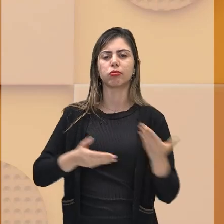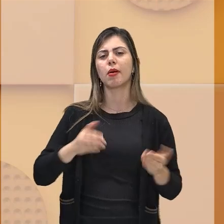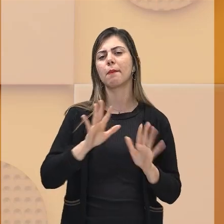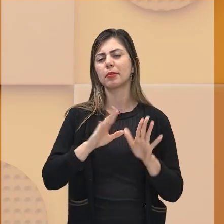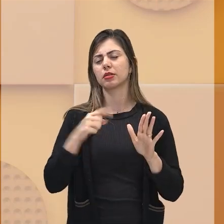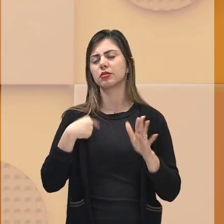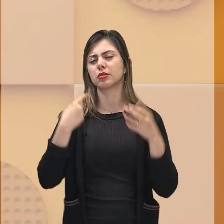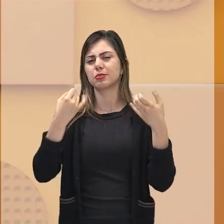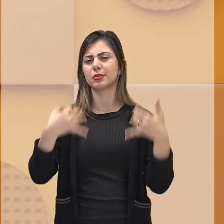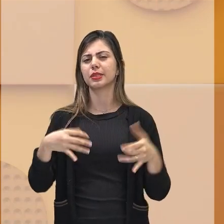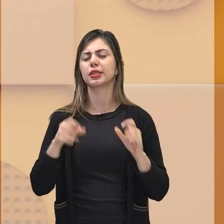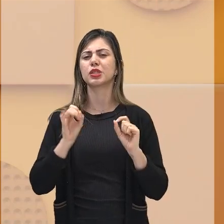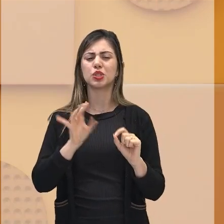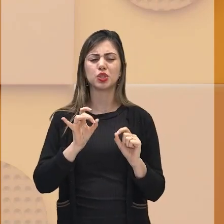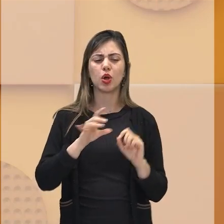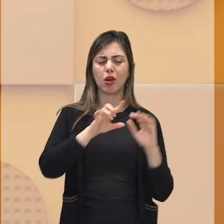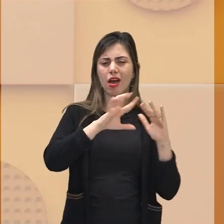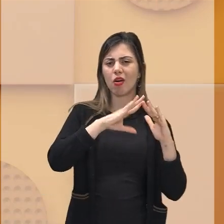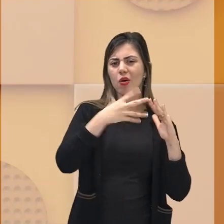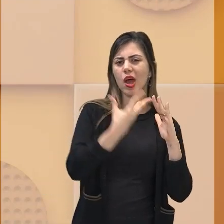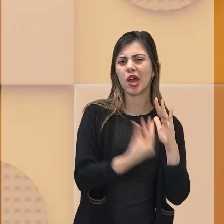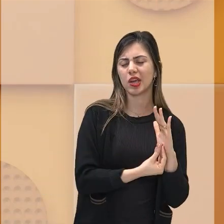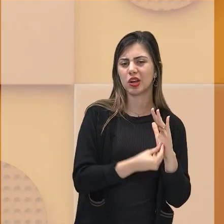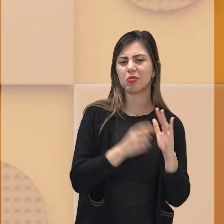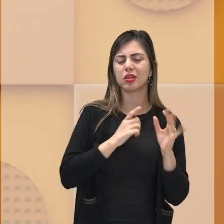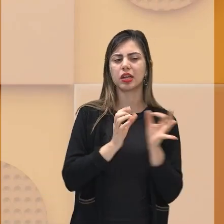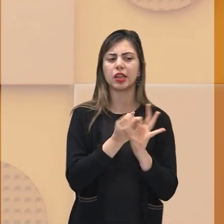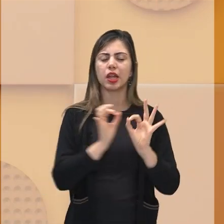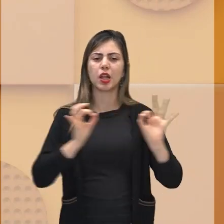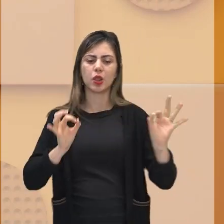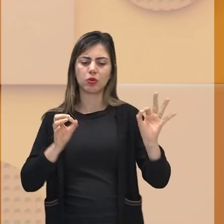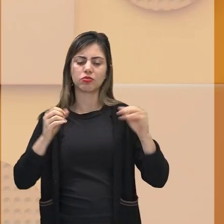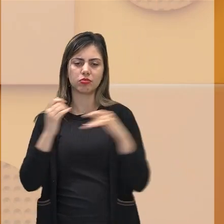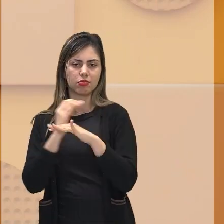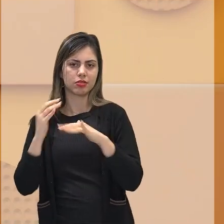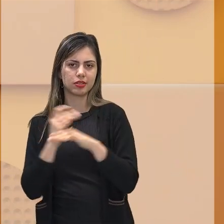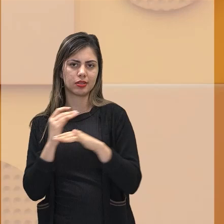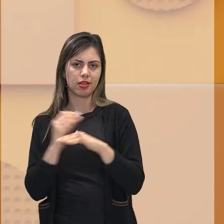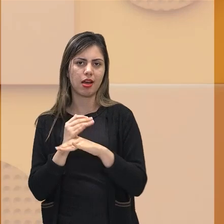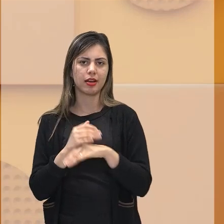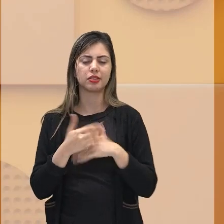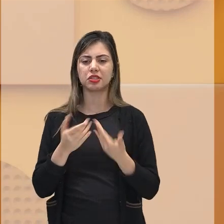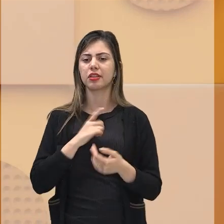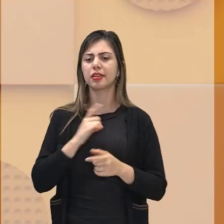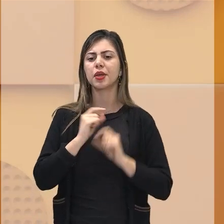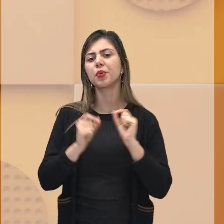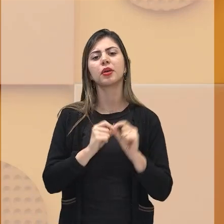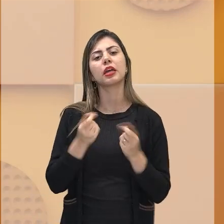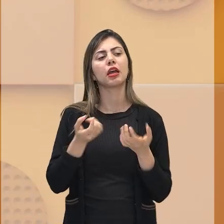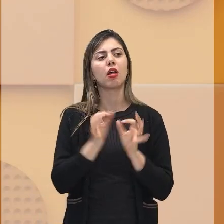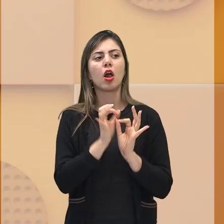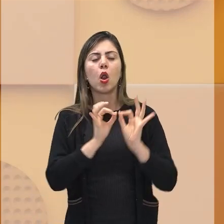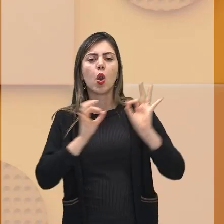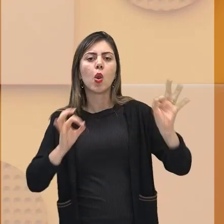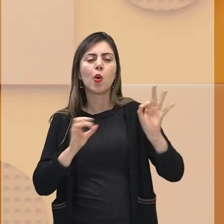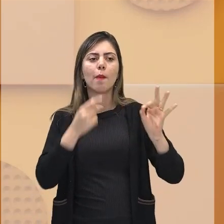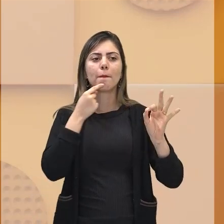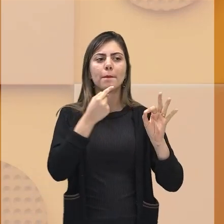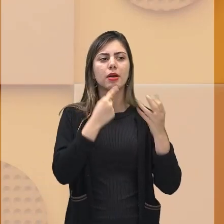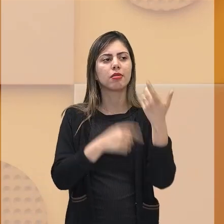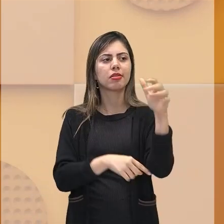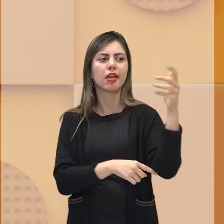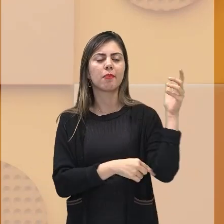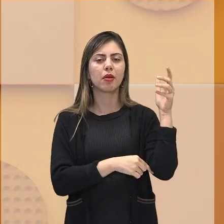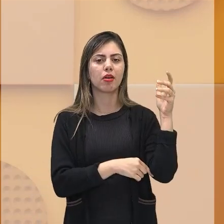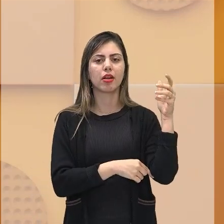não são apenas os quilombos que estão mais afastados dos centros urbanos, que estão ali nas zonas mais interioranas, próximas às florestas, ou